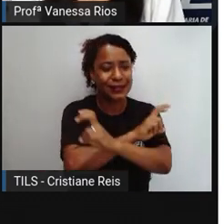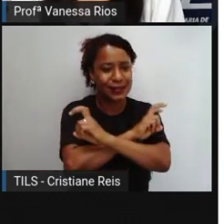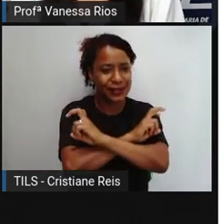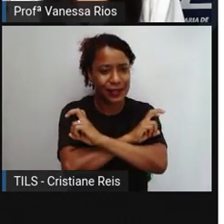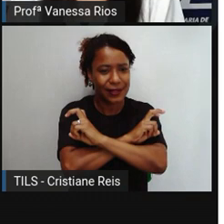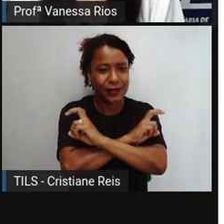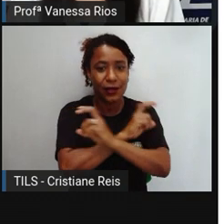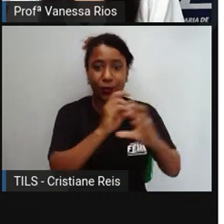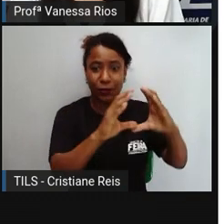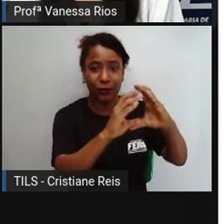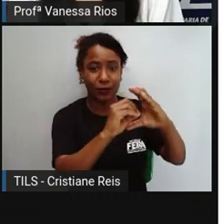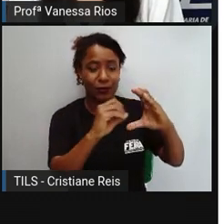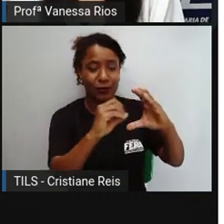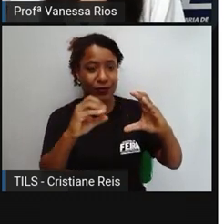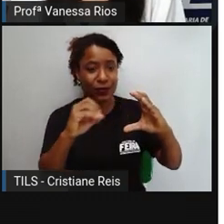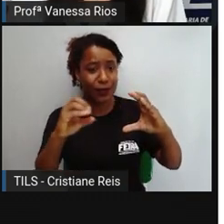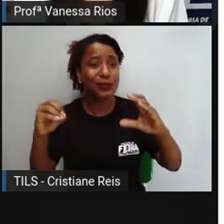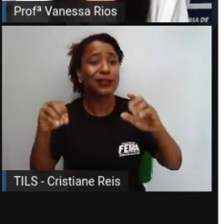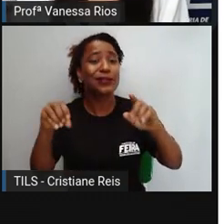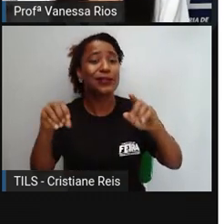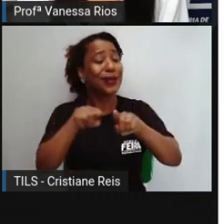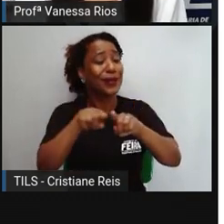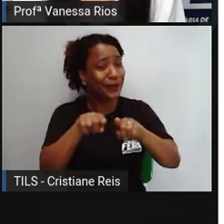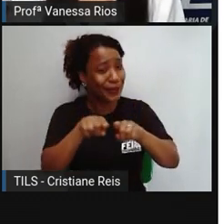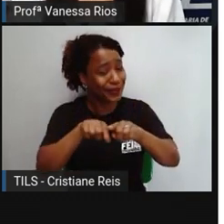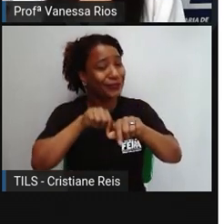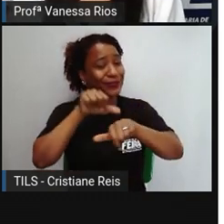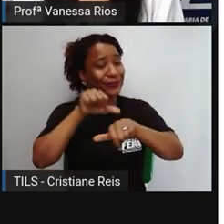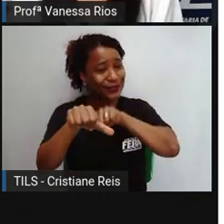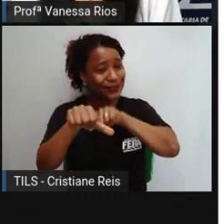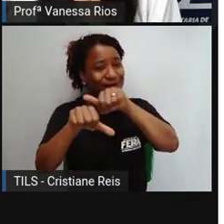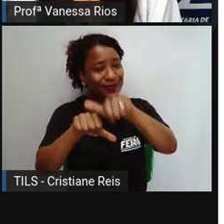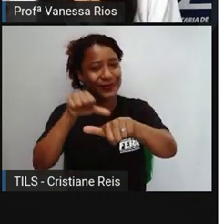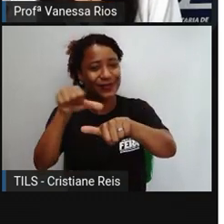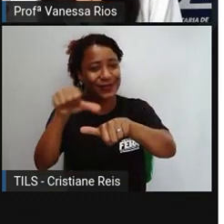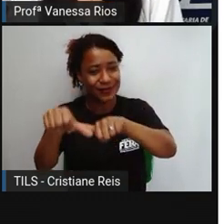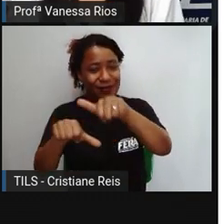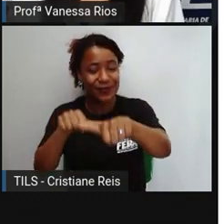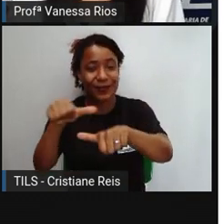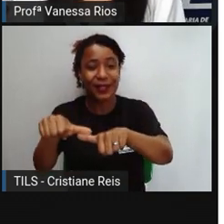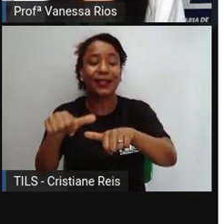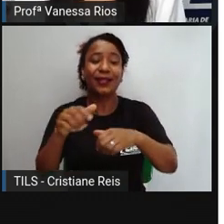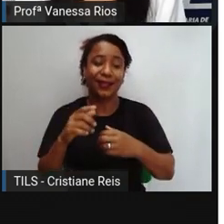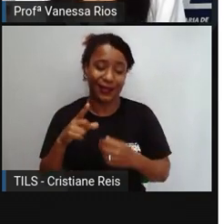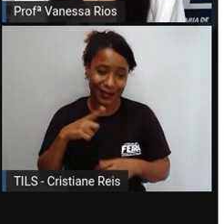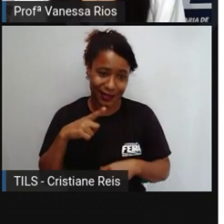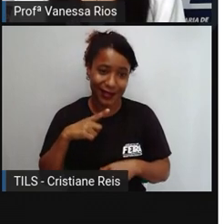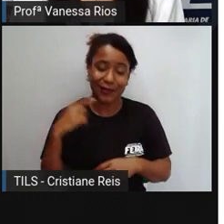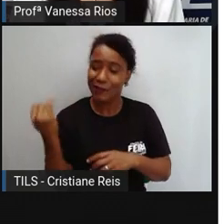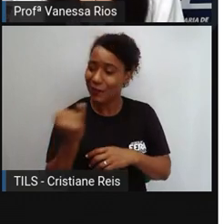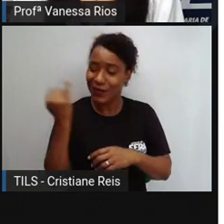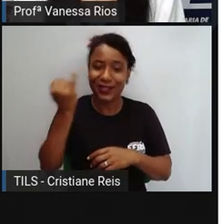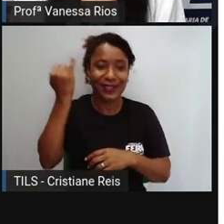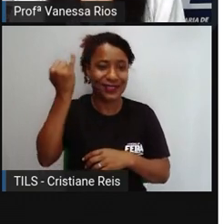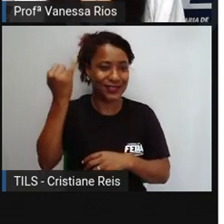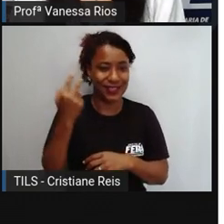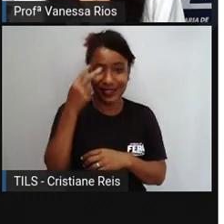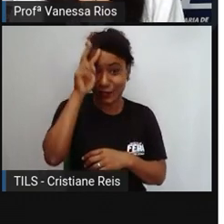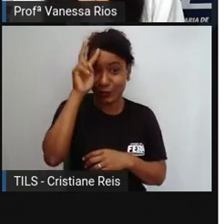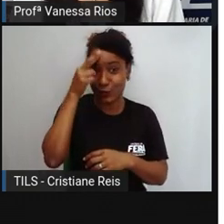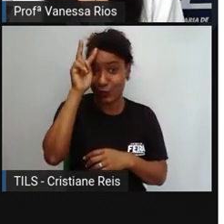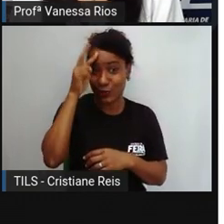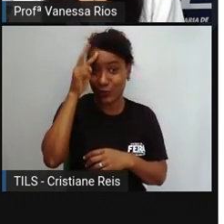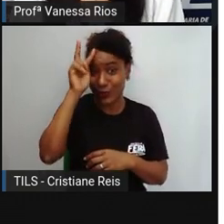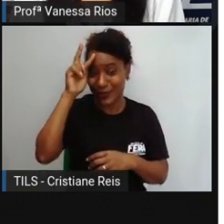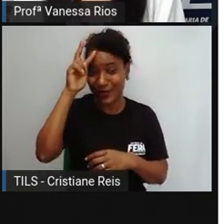mudanças, as alterações, também vão imprimir importância histórica, porque também vão fazer parte de um momento